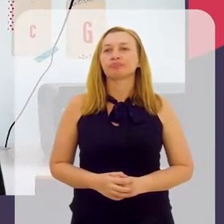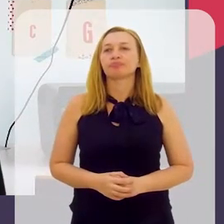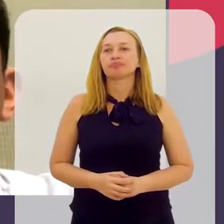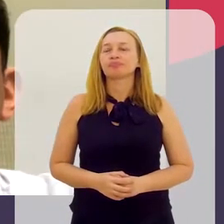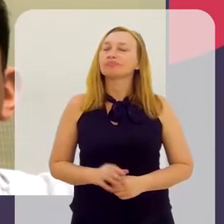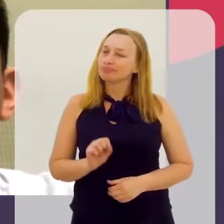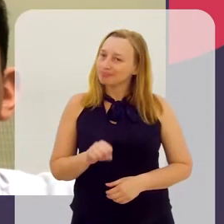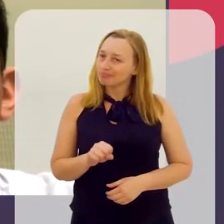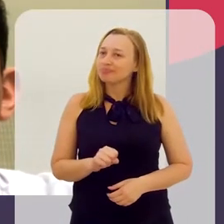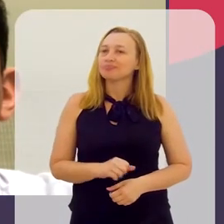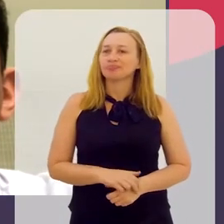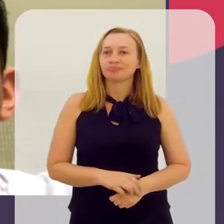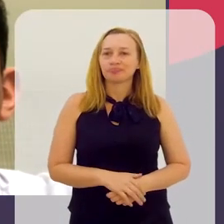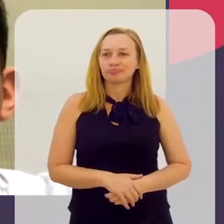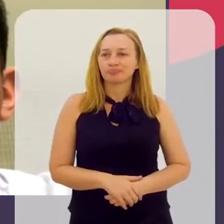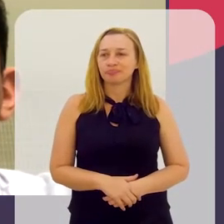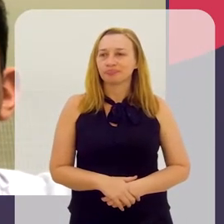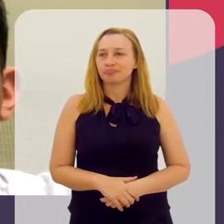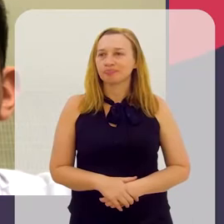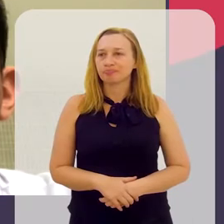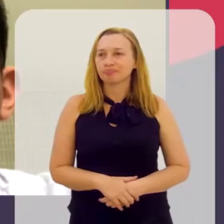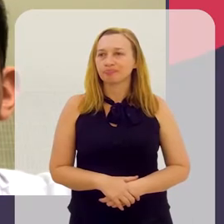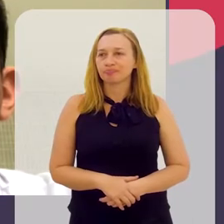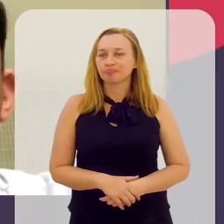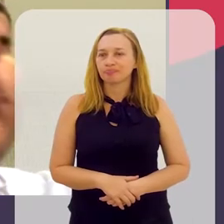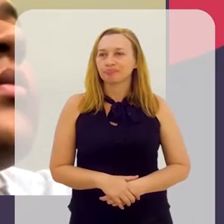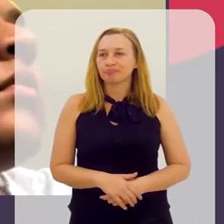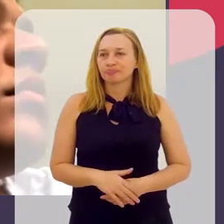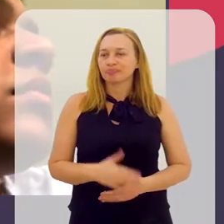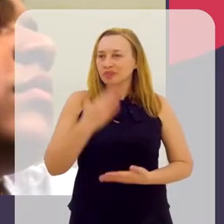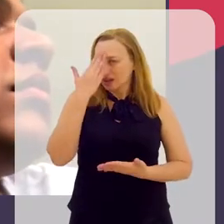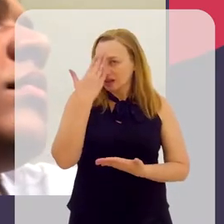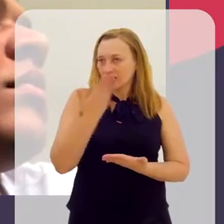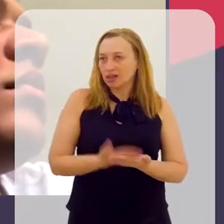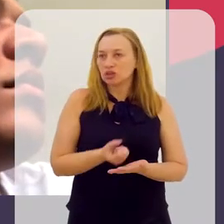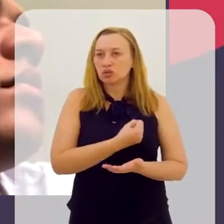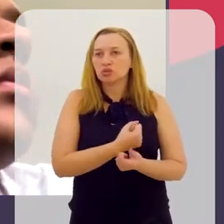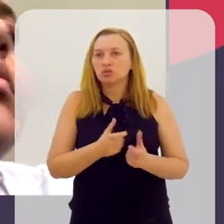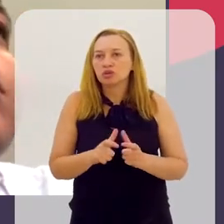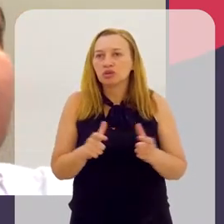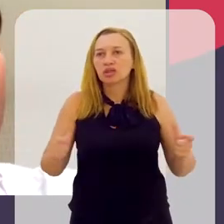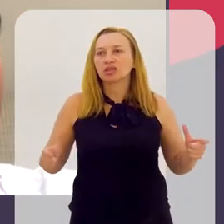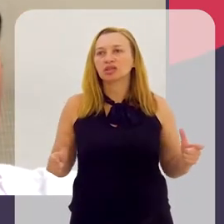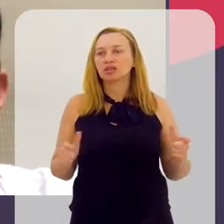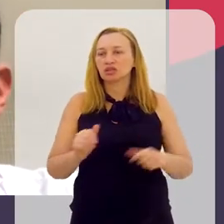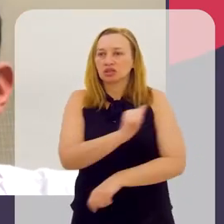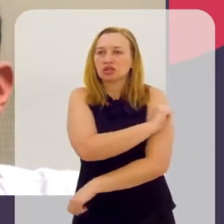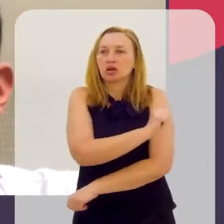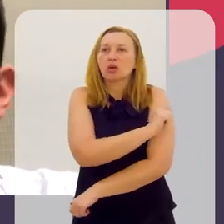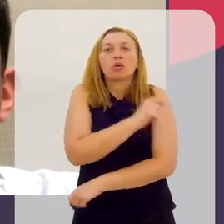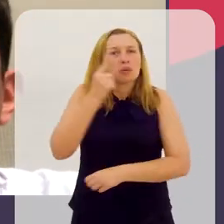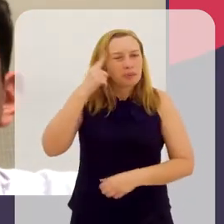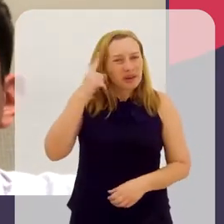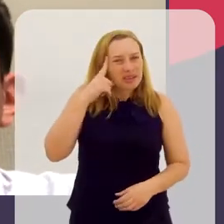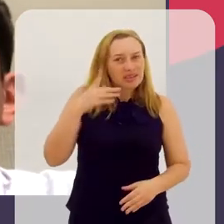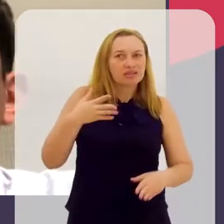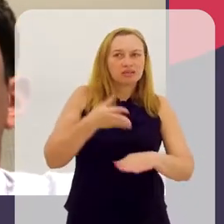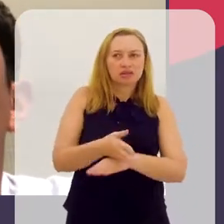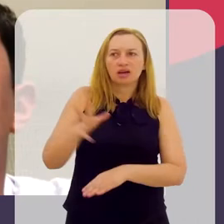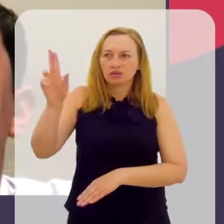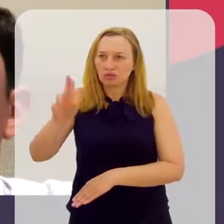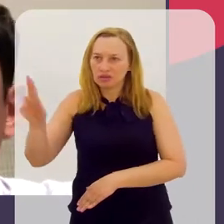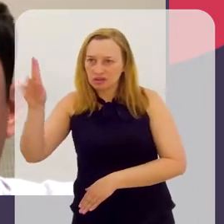Sem dúvida, tá? Eu creio que uma grande maioria pensa em entrar para a